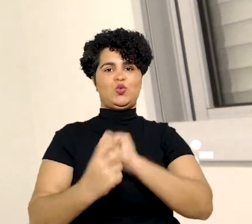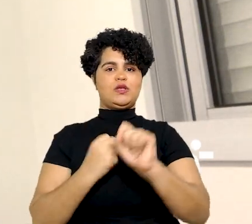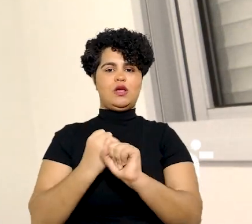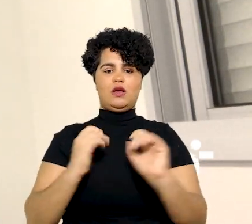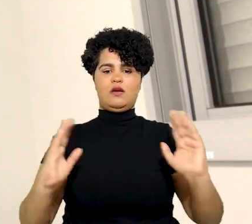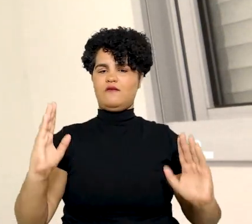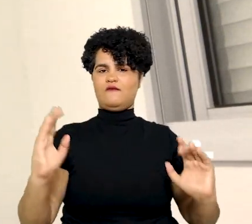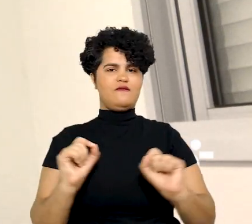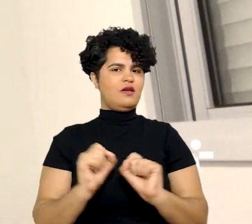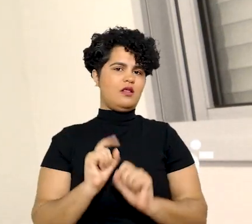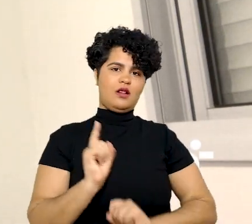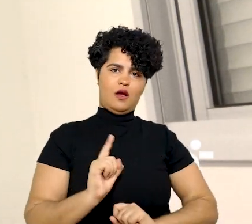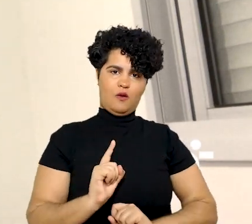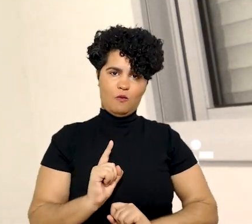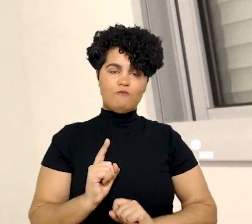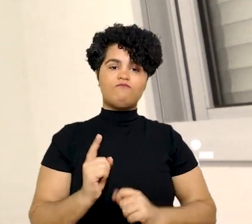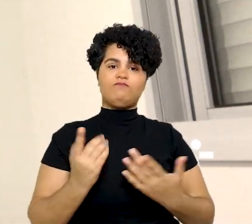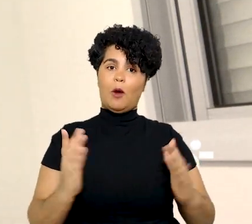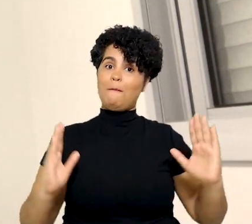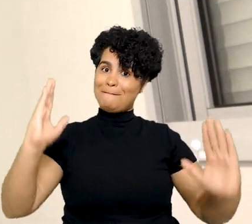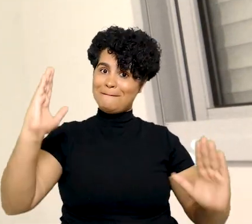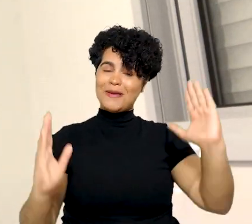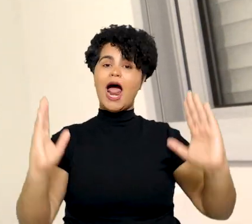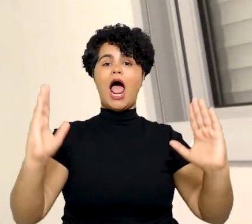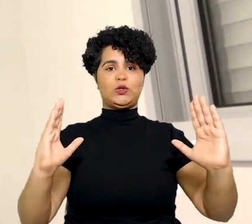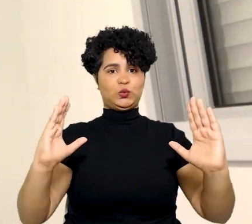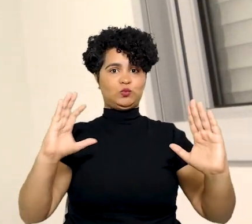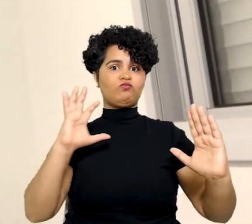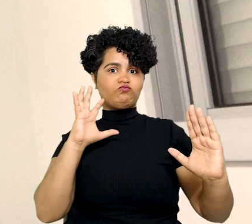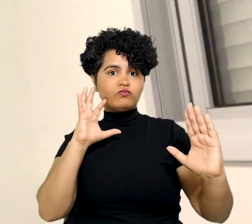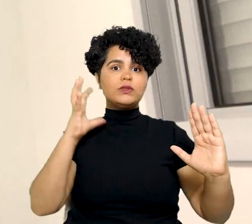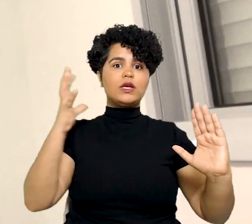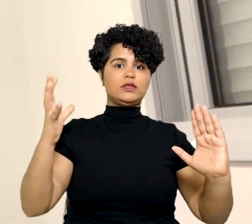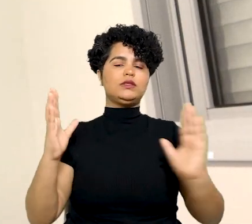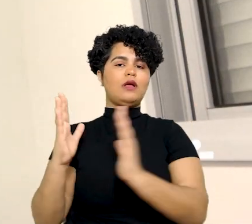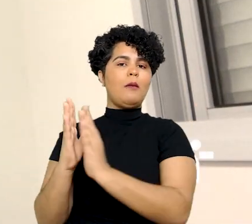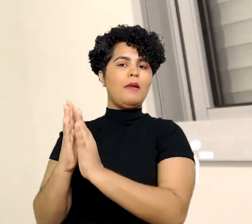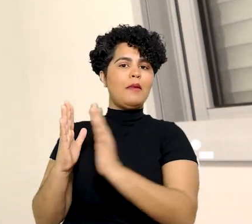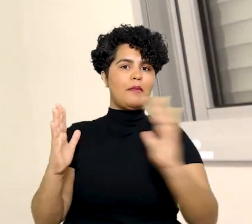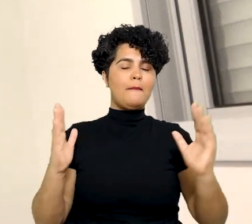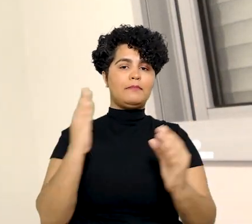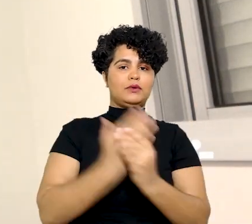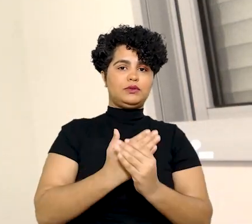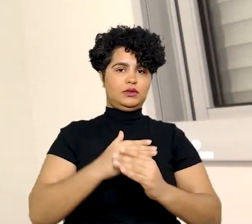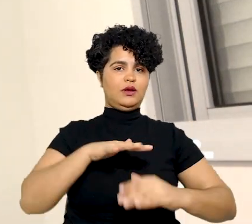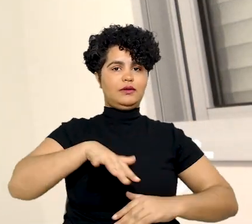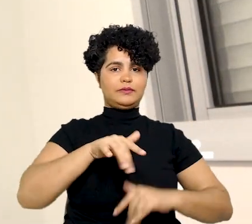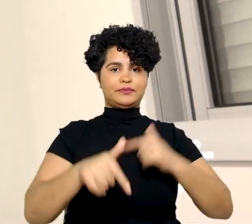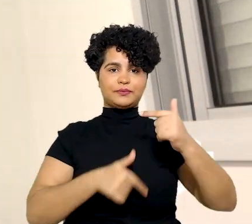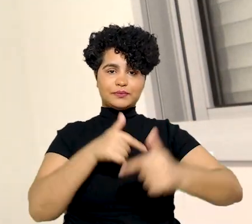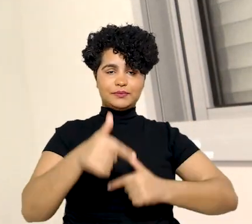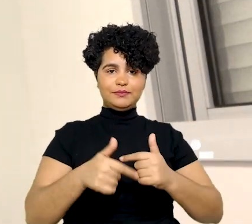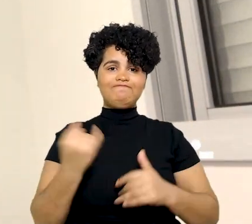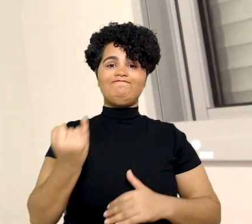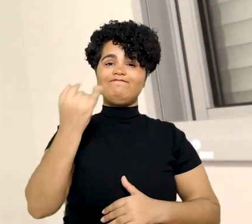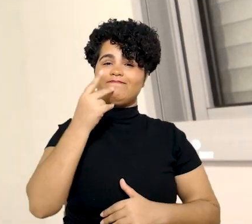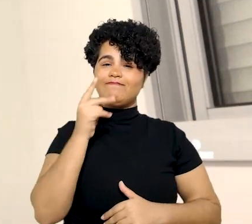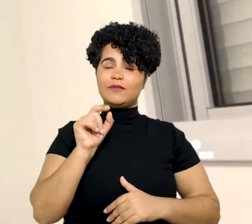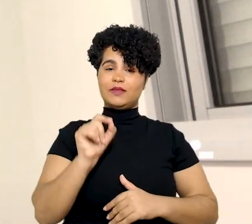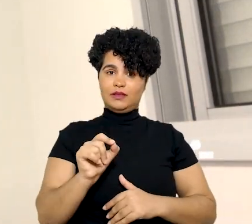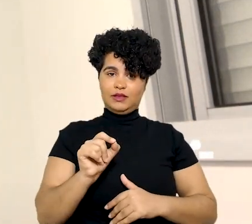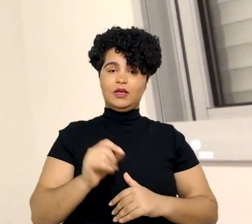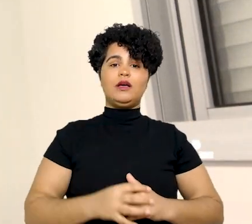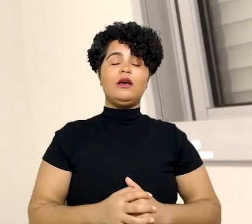essa medida, não cumprir essa medida, no prazo de dois anos, que é o prazo da prescrição intercorrente, no processo do trabalho. É importante